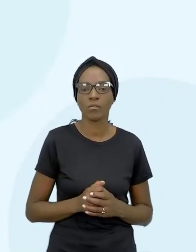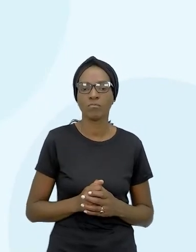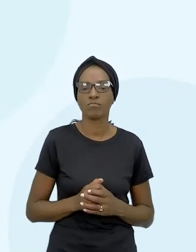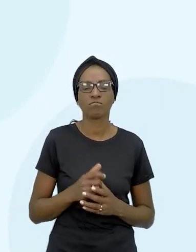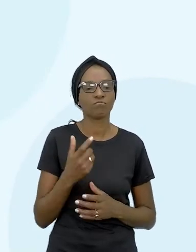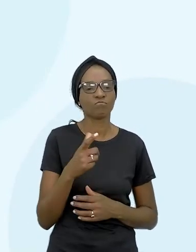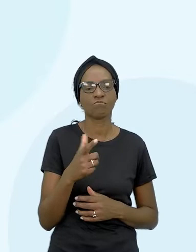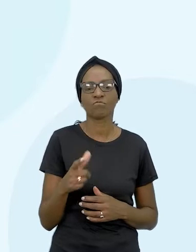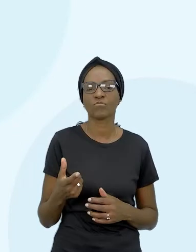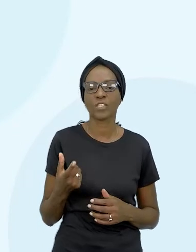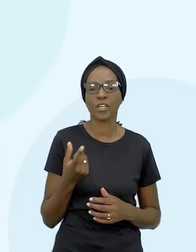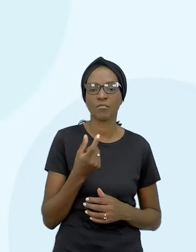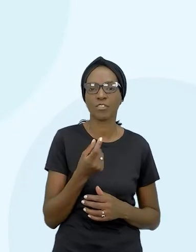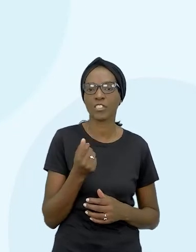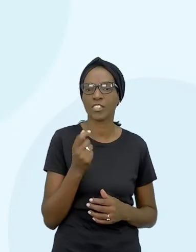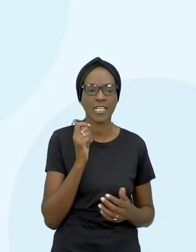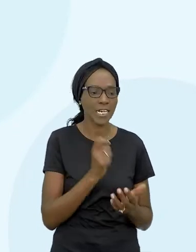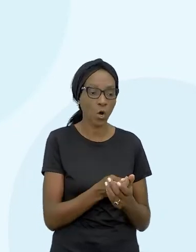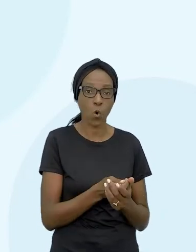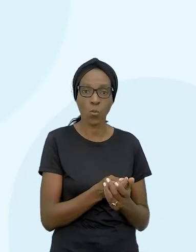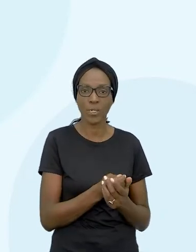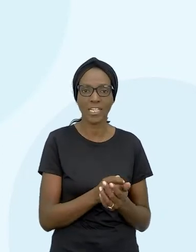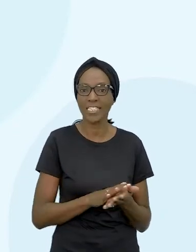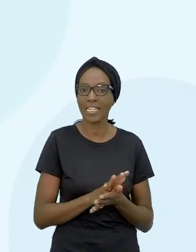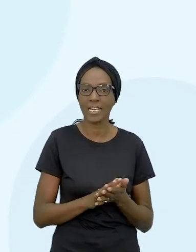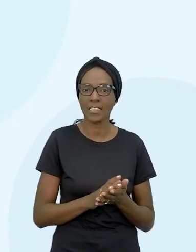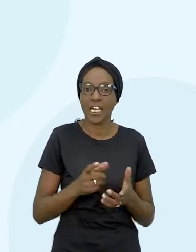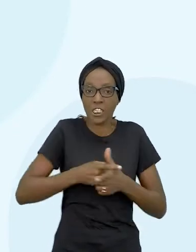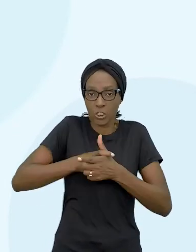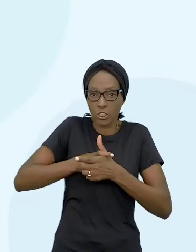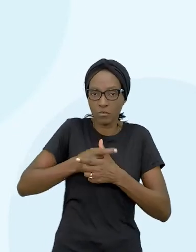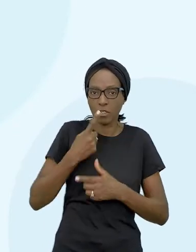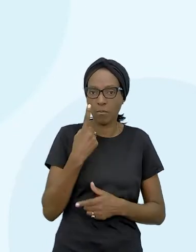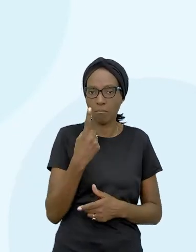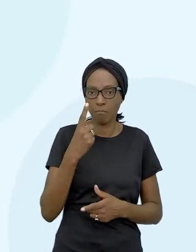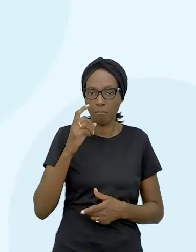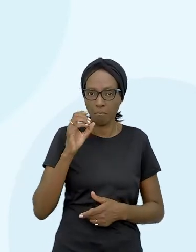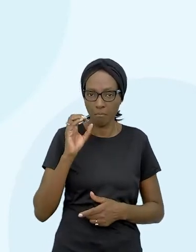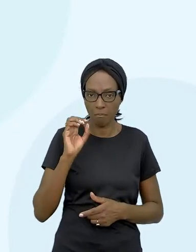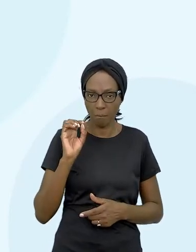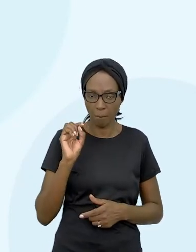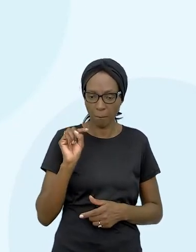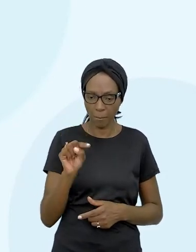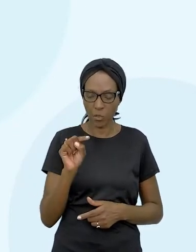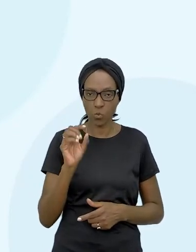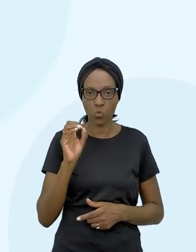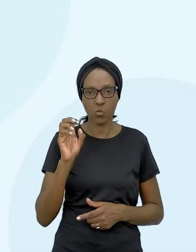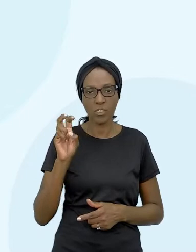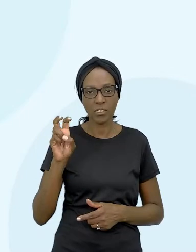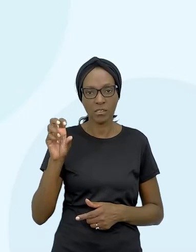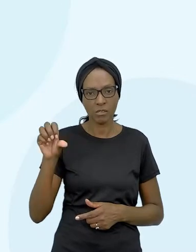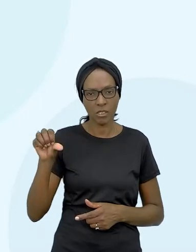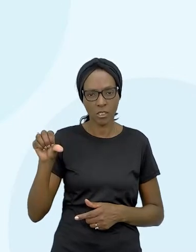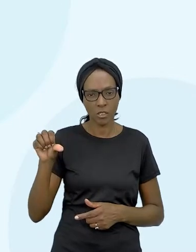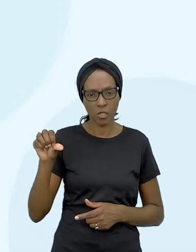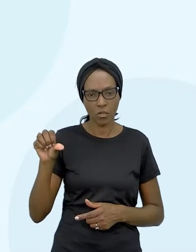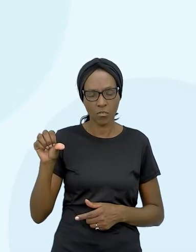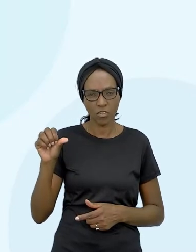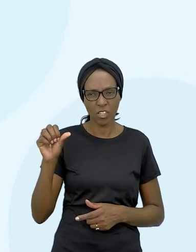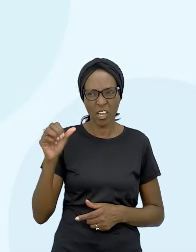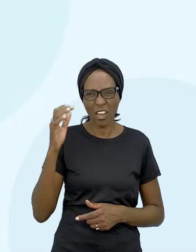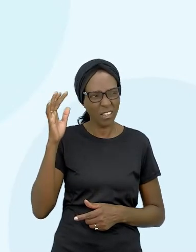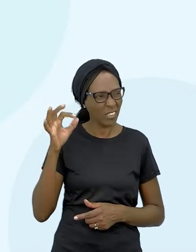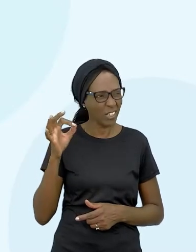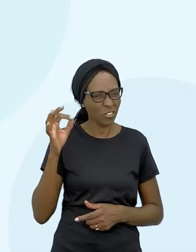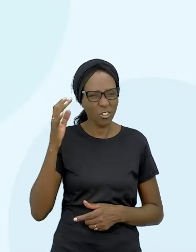despesa. Então ela estava devendo R$.059 ela... Era R$.059 creio eu. Deixa eu só